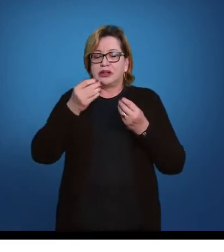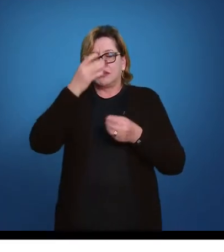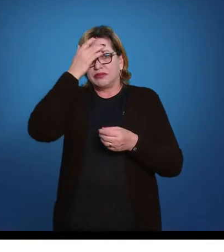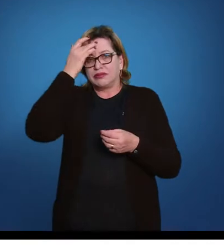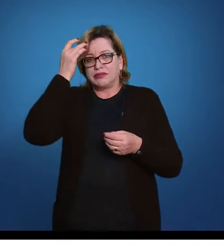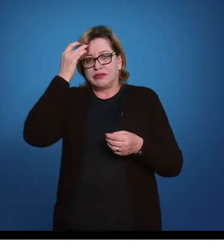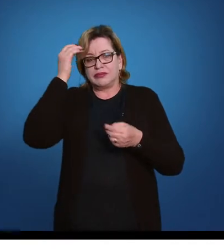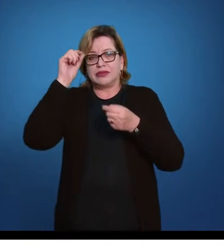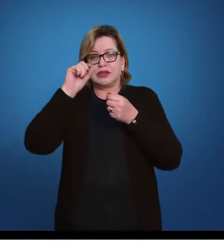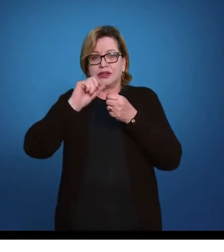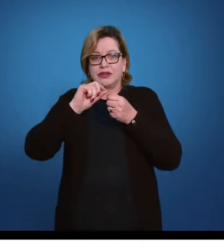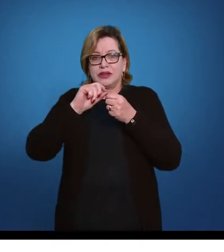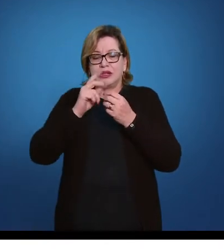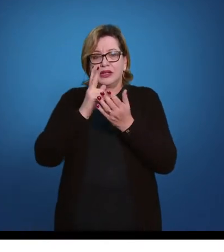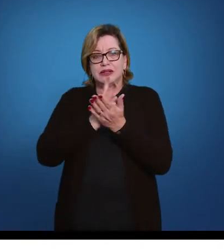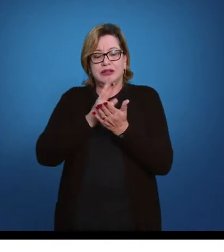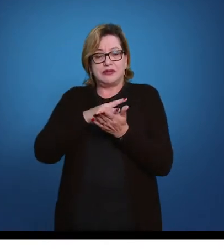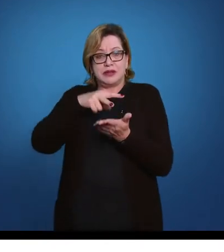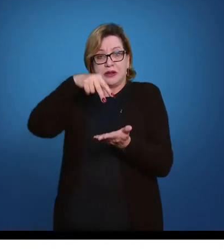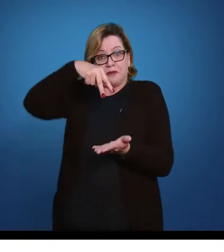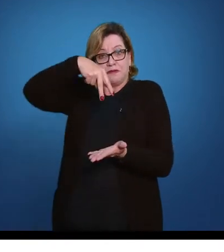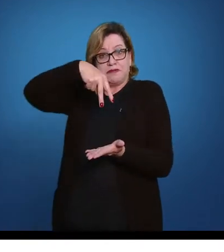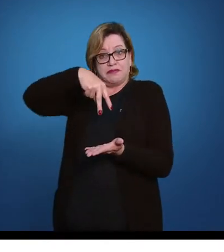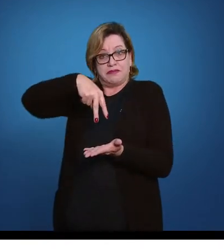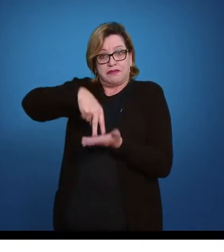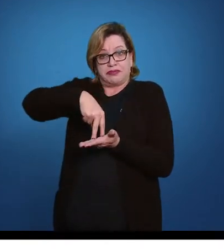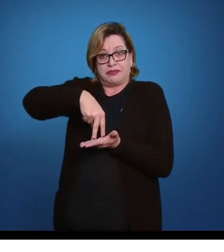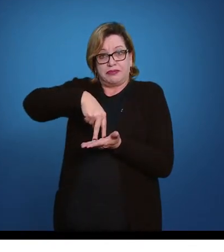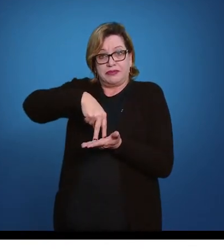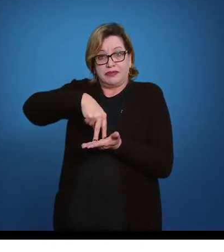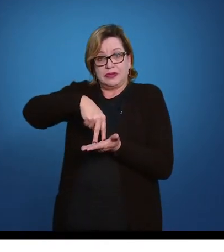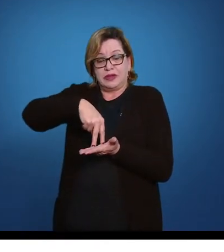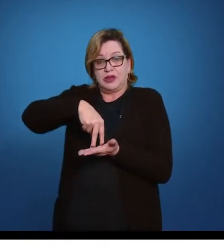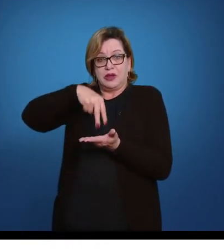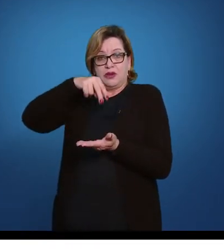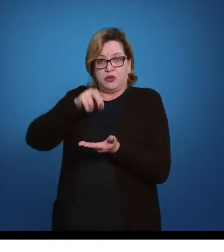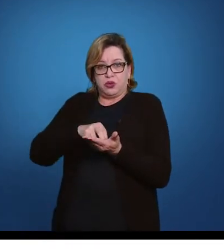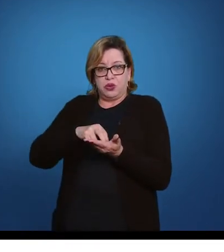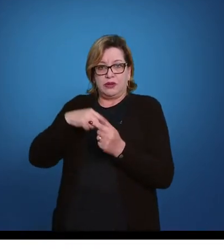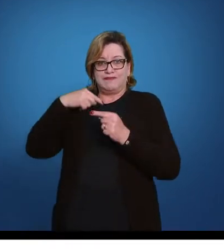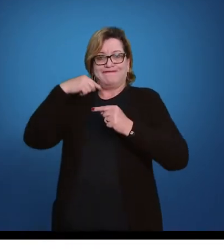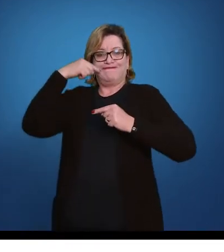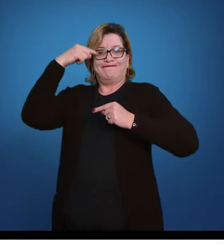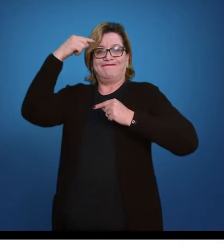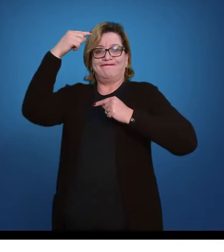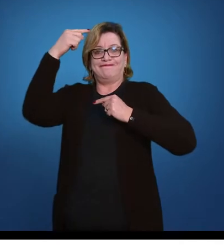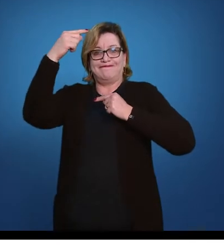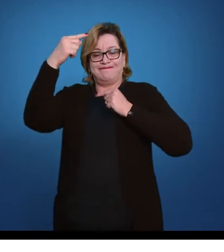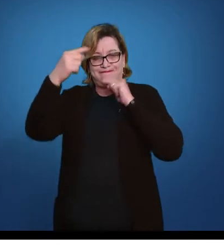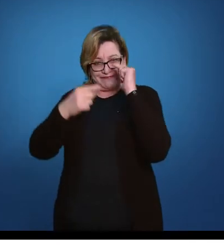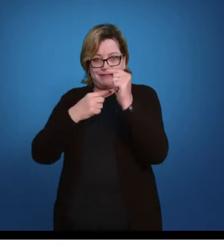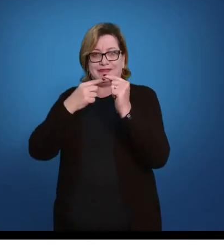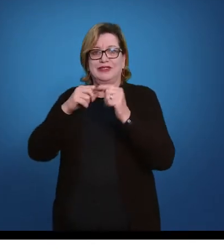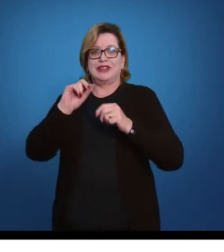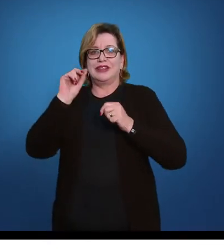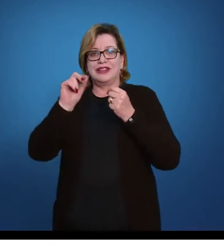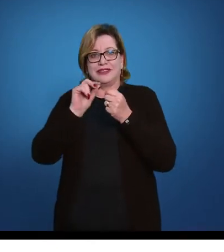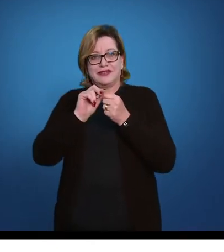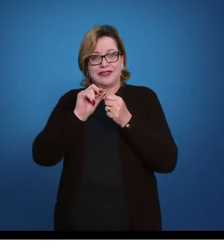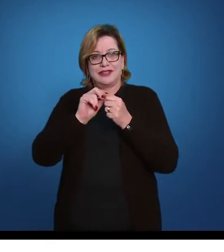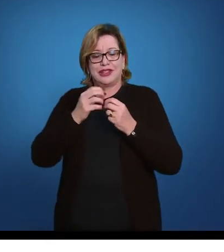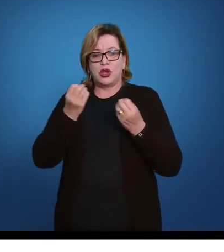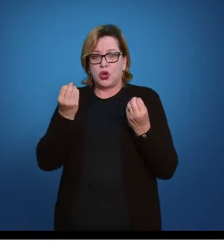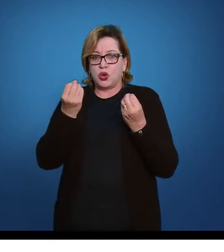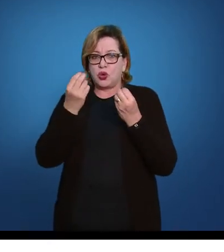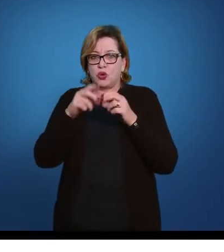realiza o movimento sempre com as pernas estendidas e vai erguer o corpo com as pernas estendidas e também os rolamentos